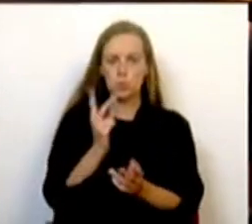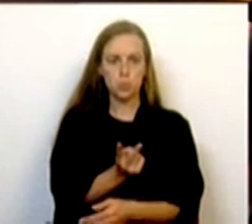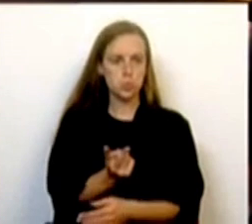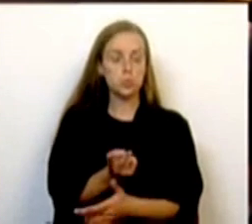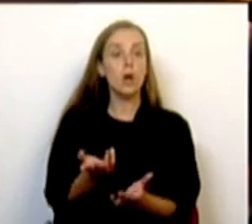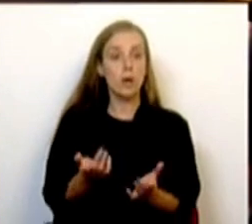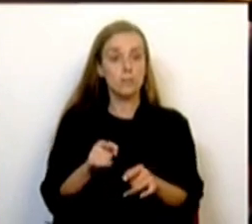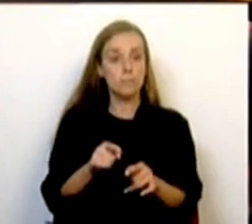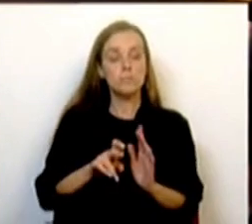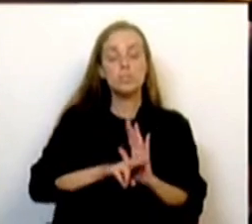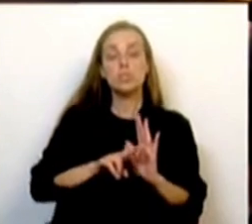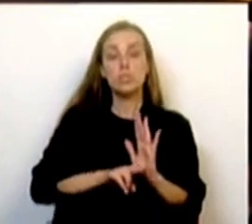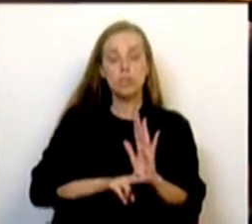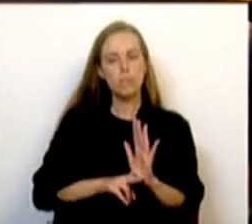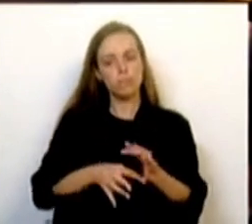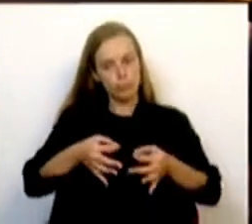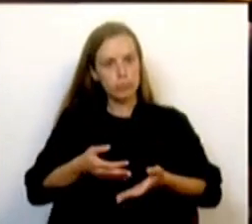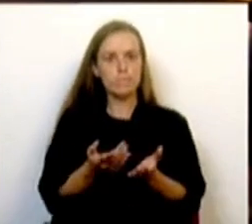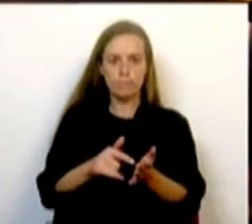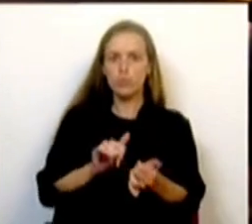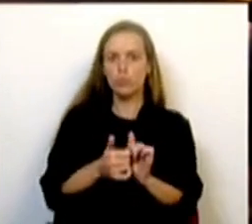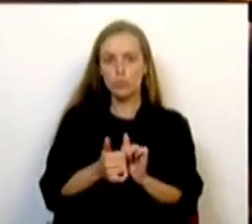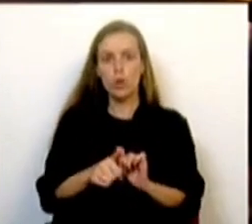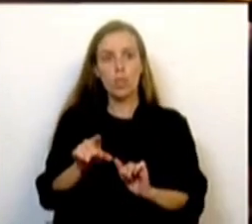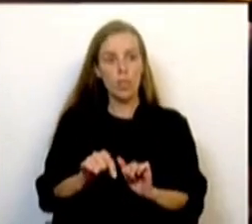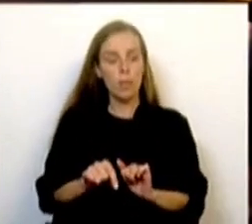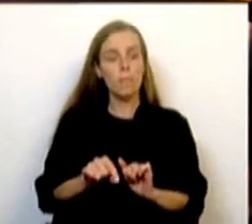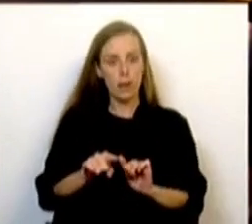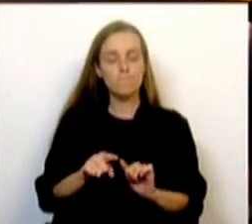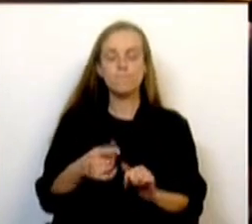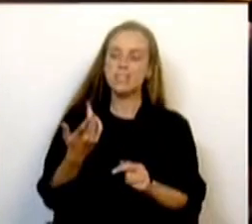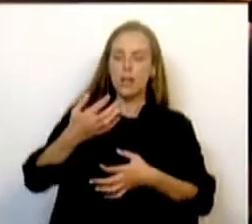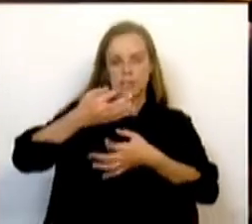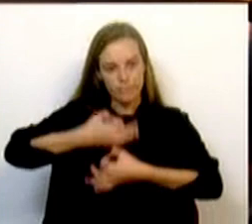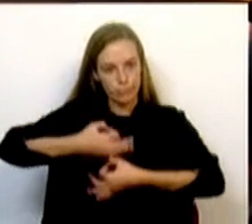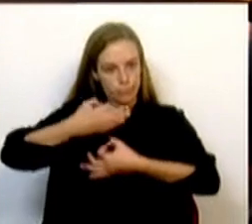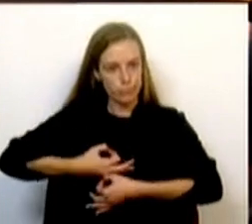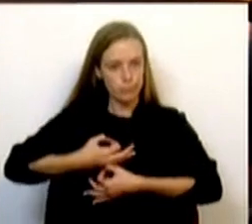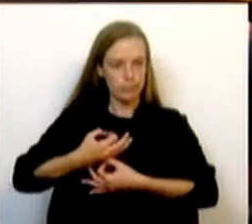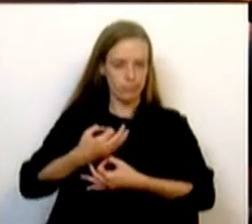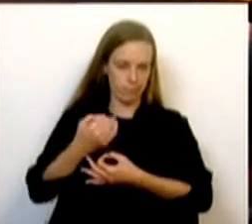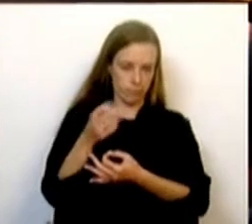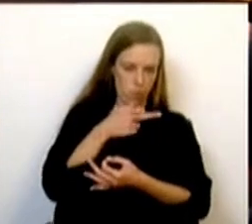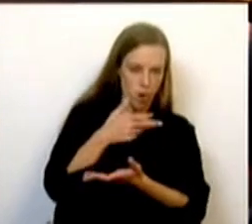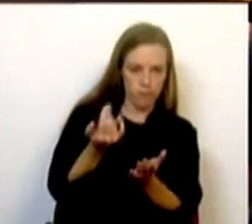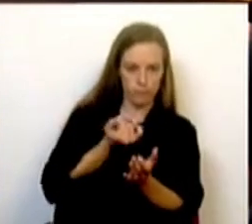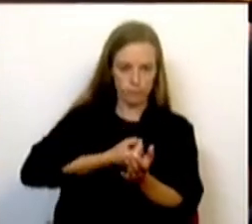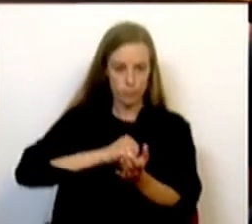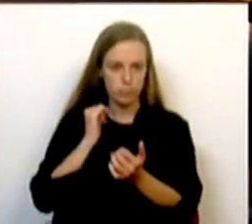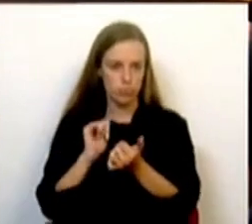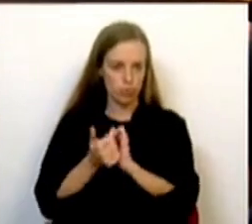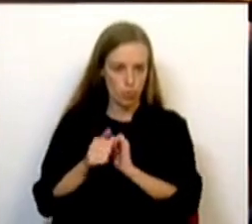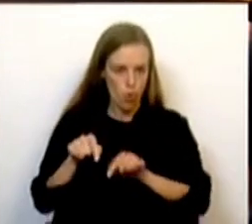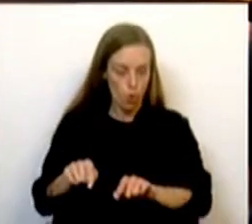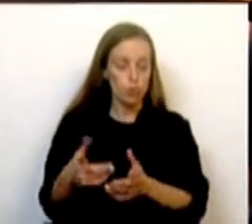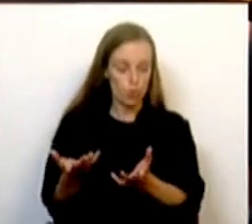jurídico da integridade do desporto e do combate aos comportamentos antidesportivos. Todos conhecemos a realidade, uns melhor que outros,